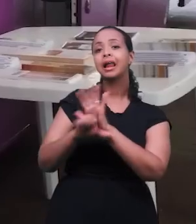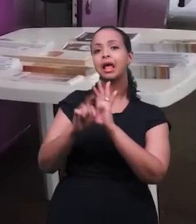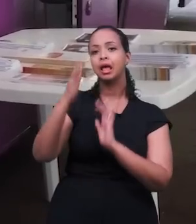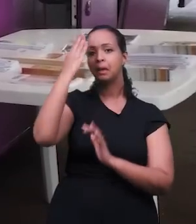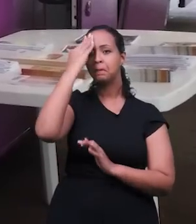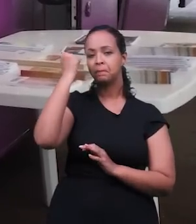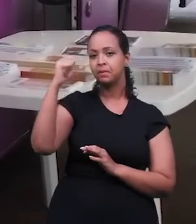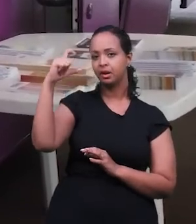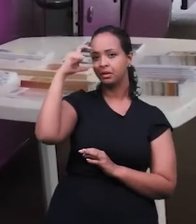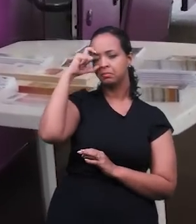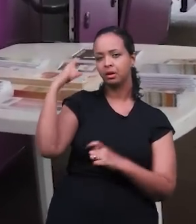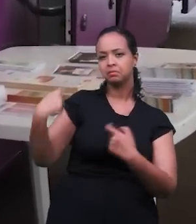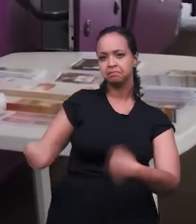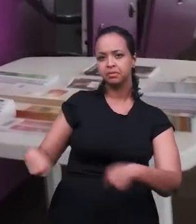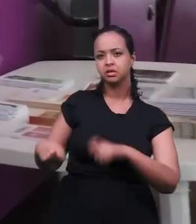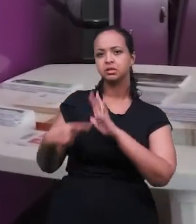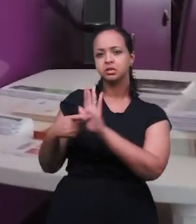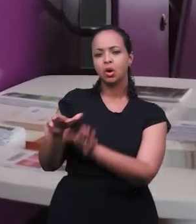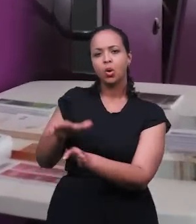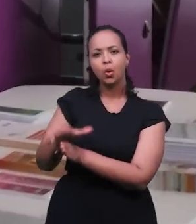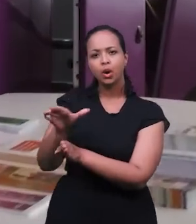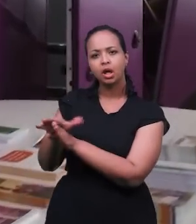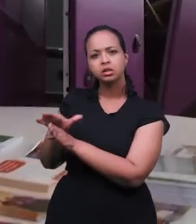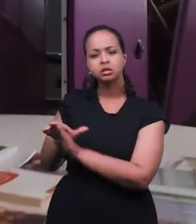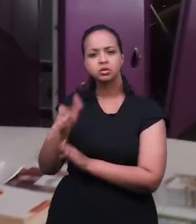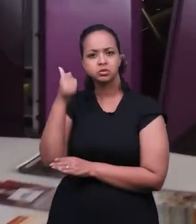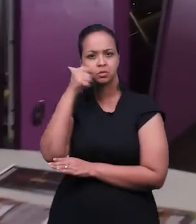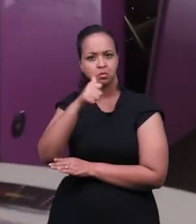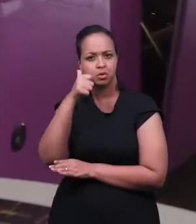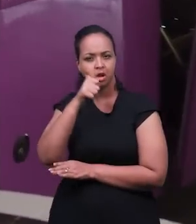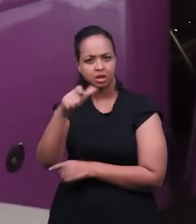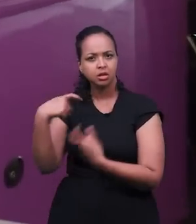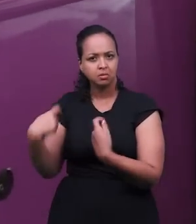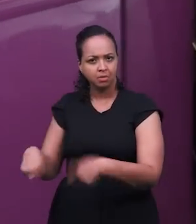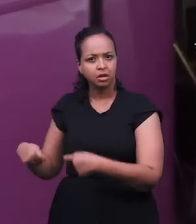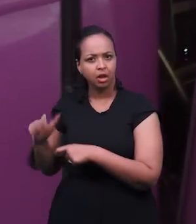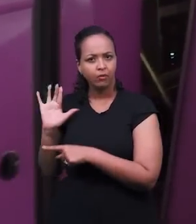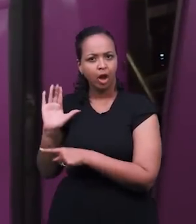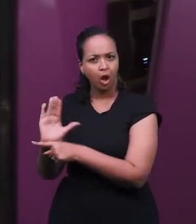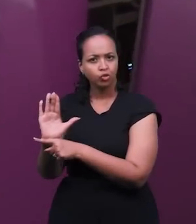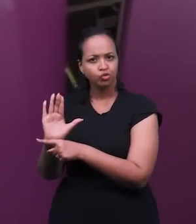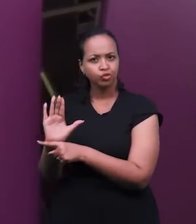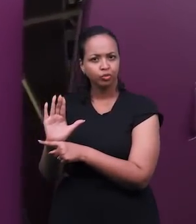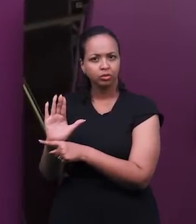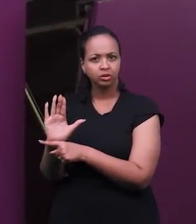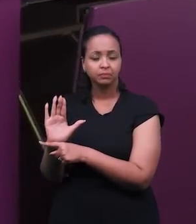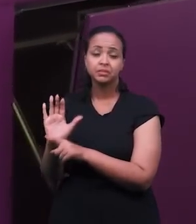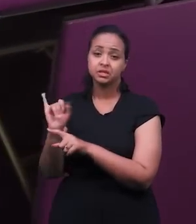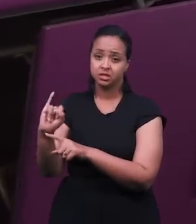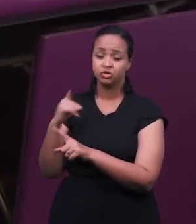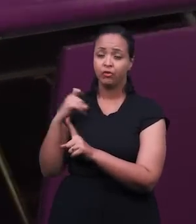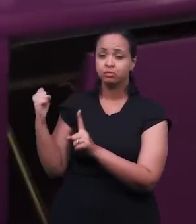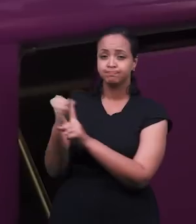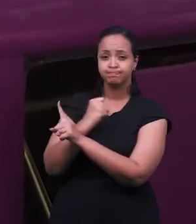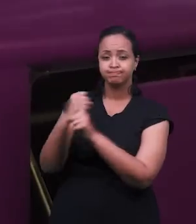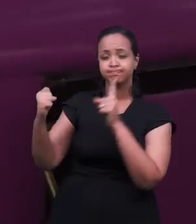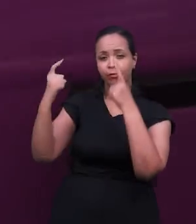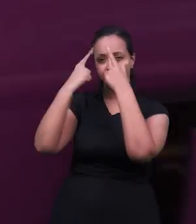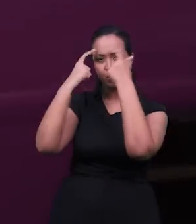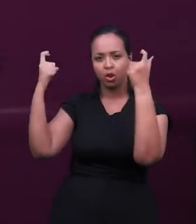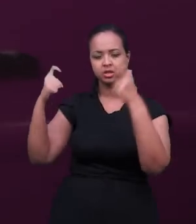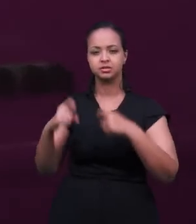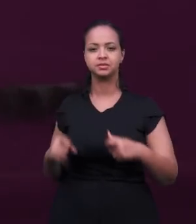O objetivo foi oferecer orientações para as mulheres que precisavam de ajuda devido a casos de